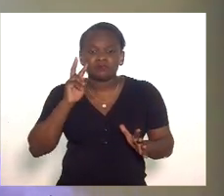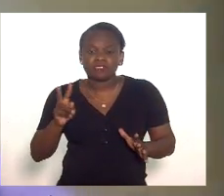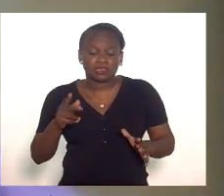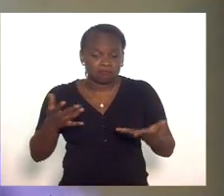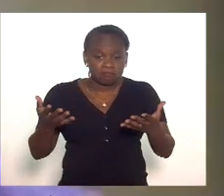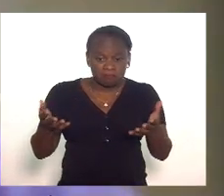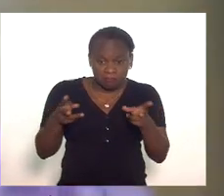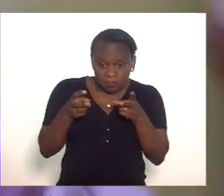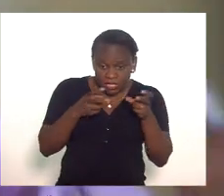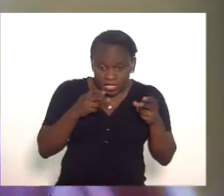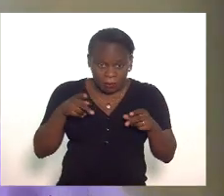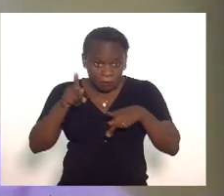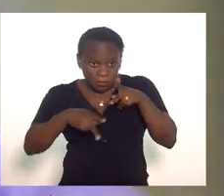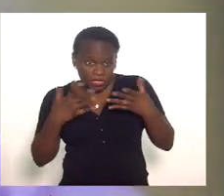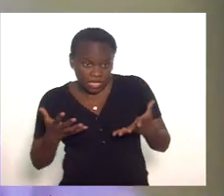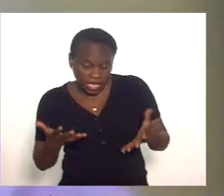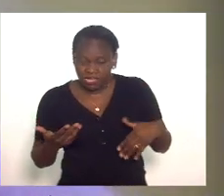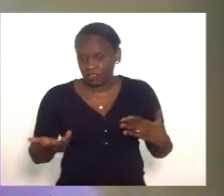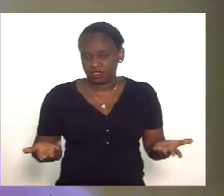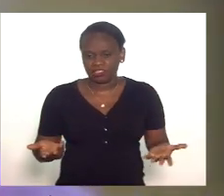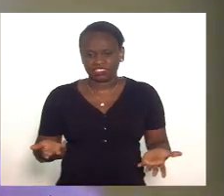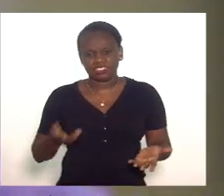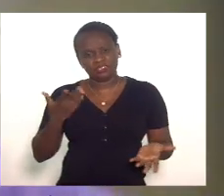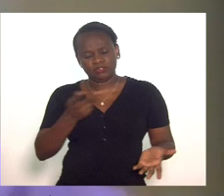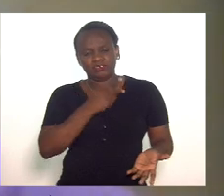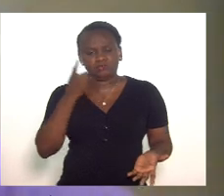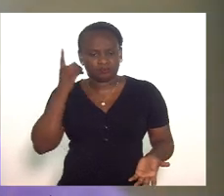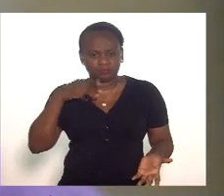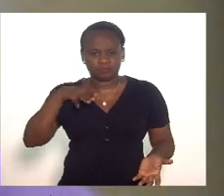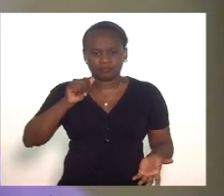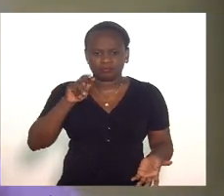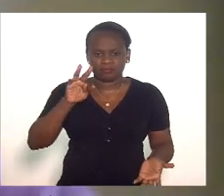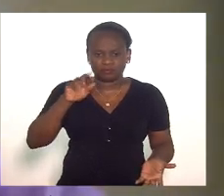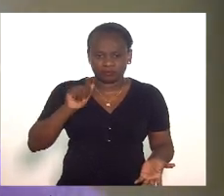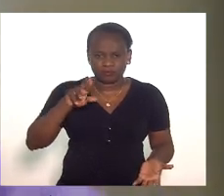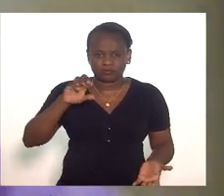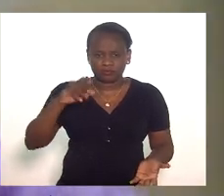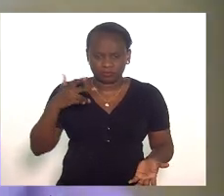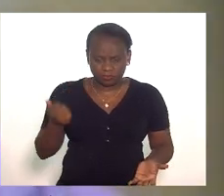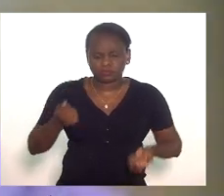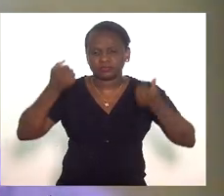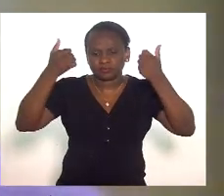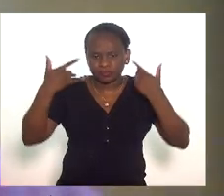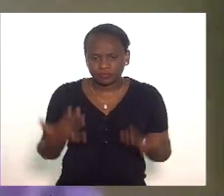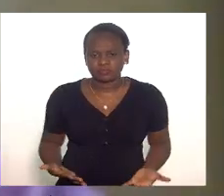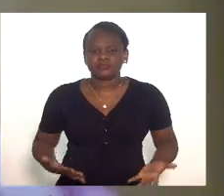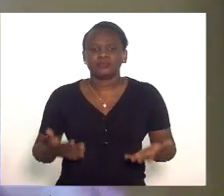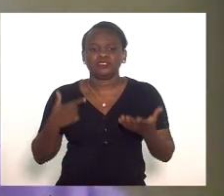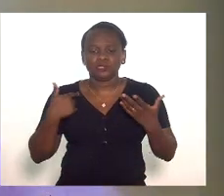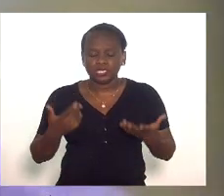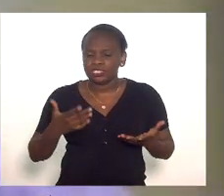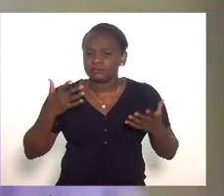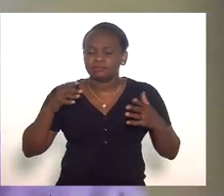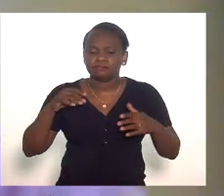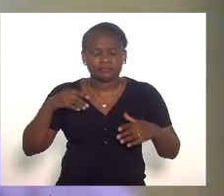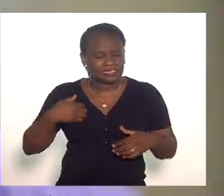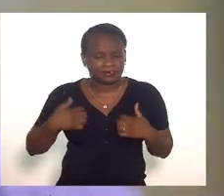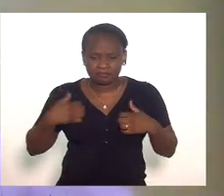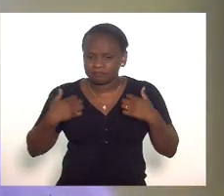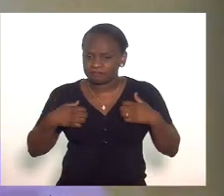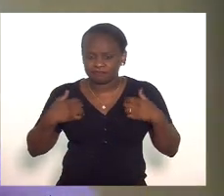sinalização ou seja deputada Marta Rocha eu quero aqui me expressar a mais absoluta